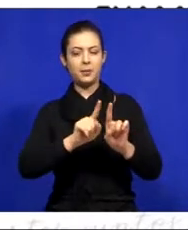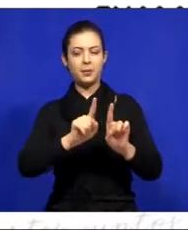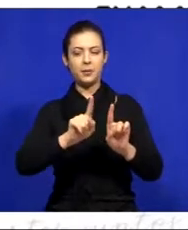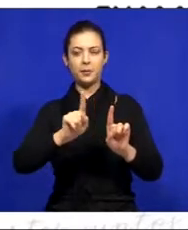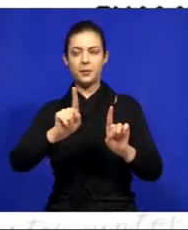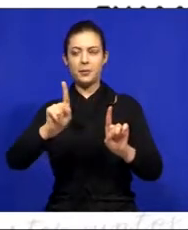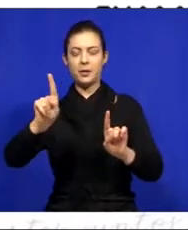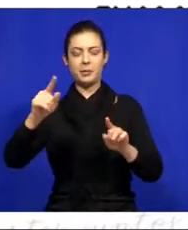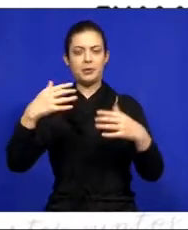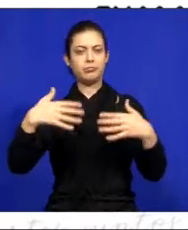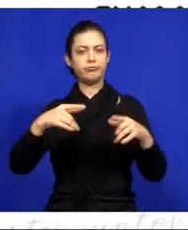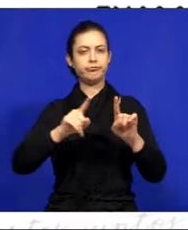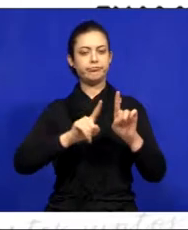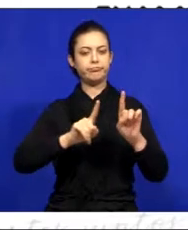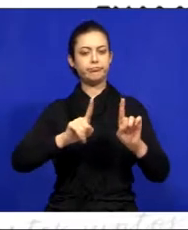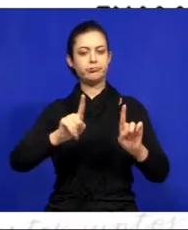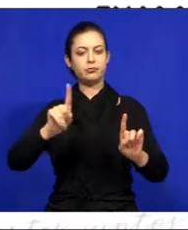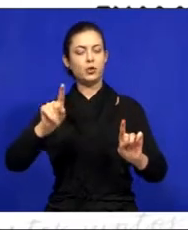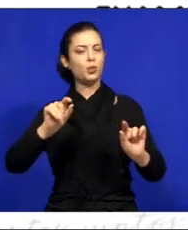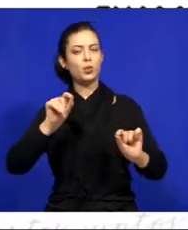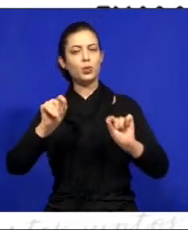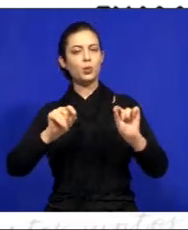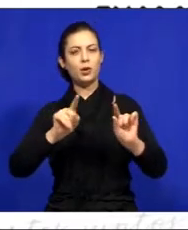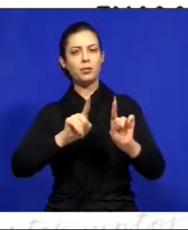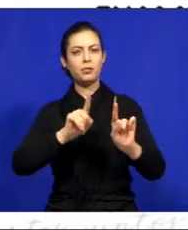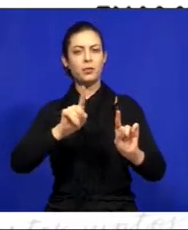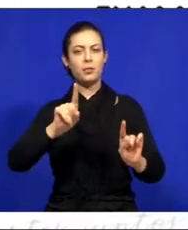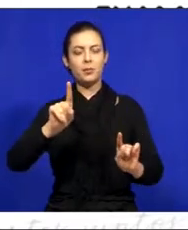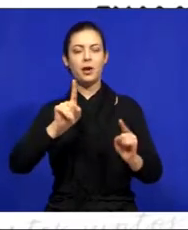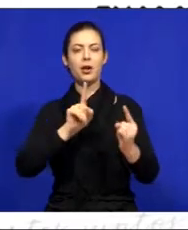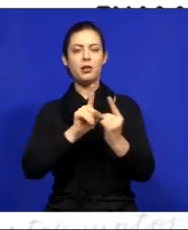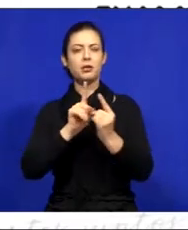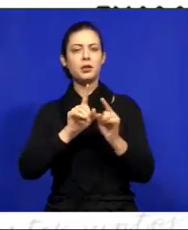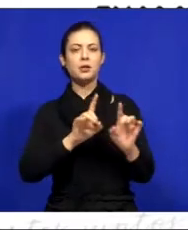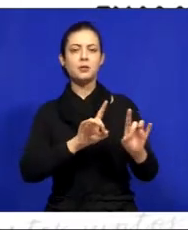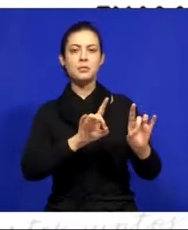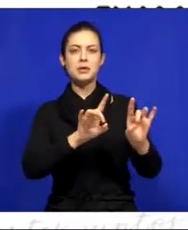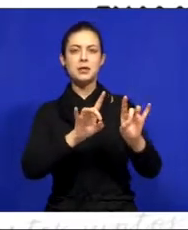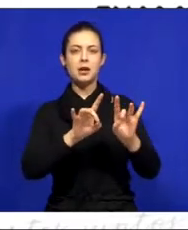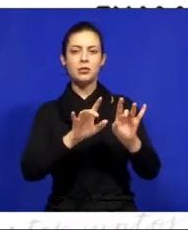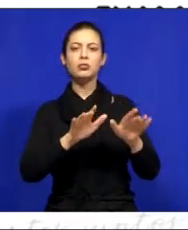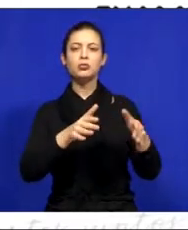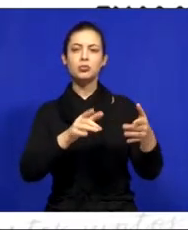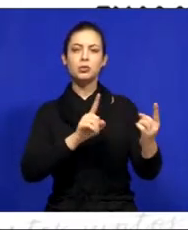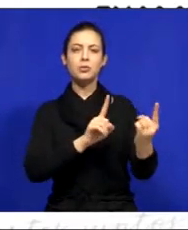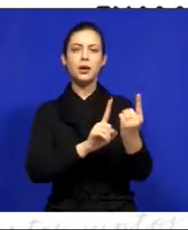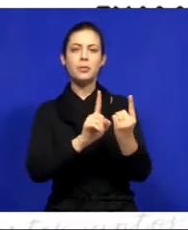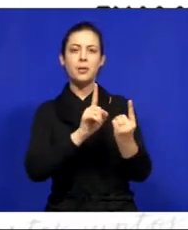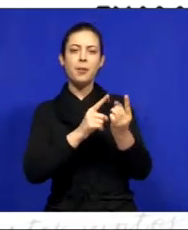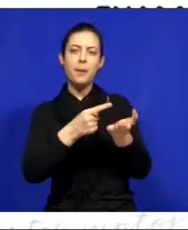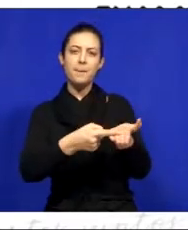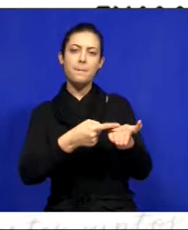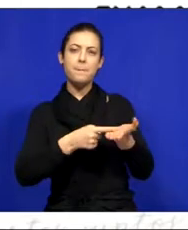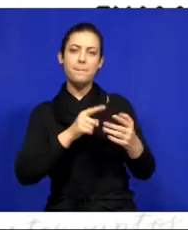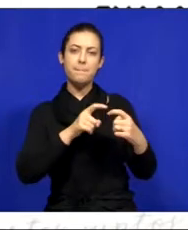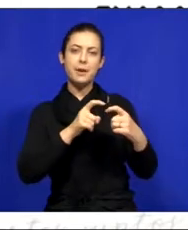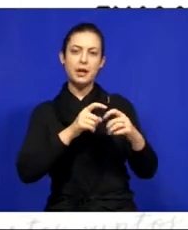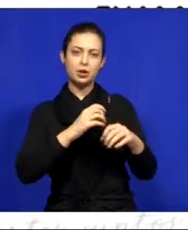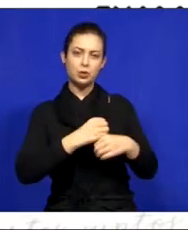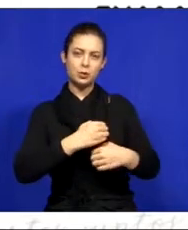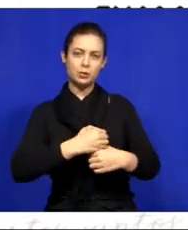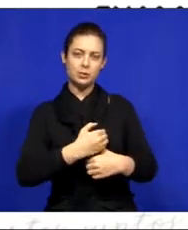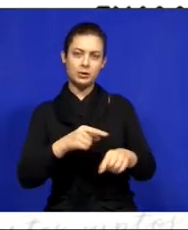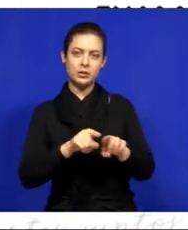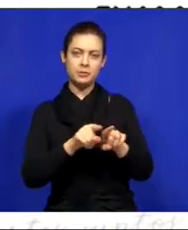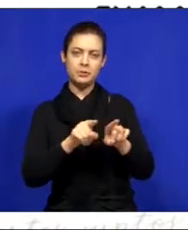significativo no atendimento especializado de consultas e exames.